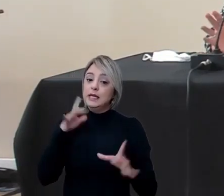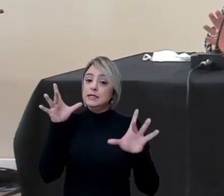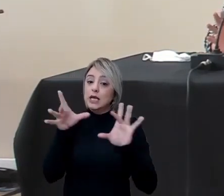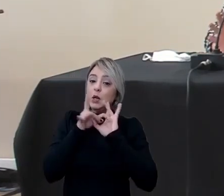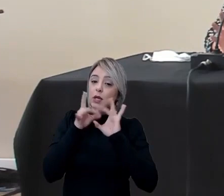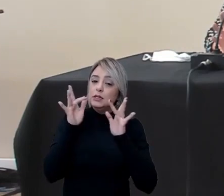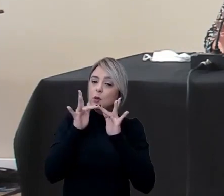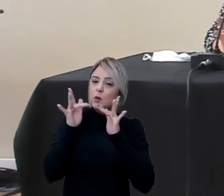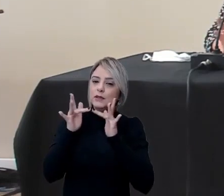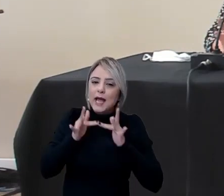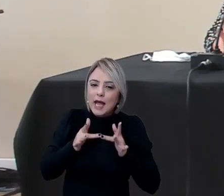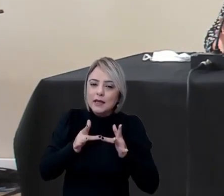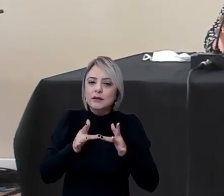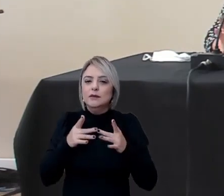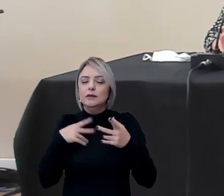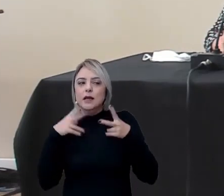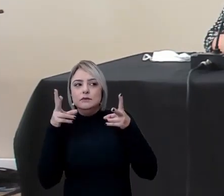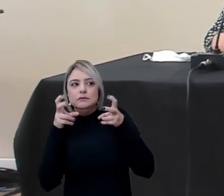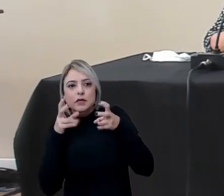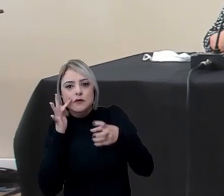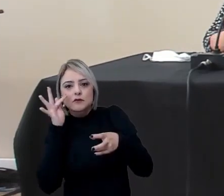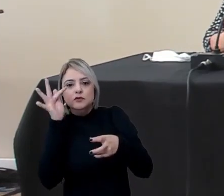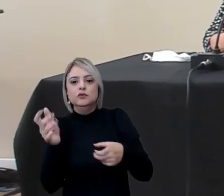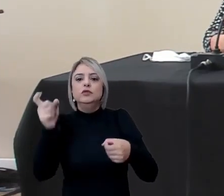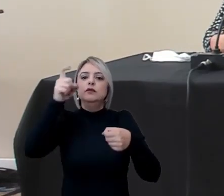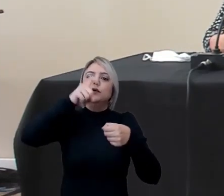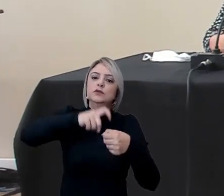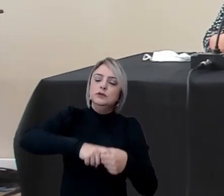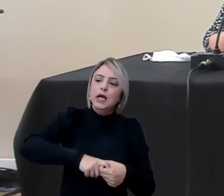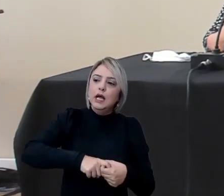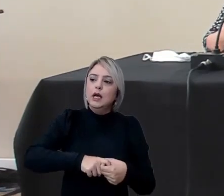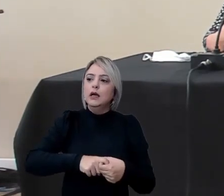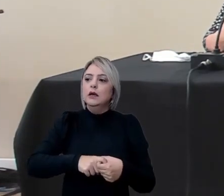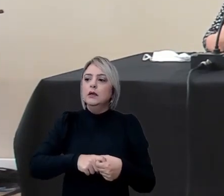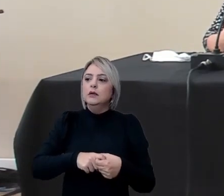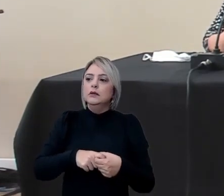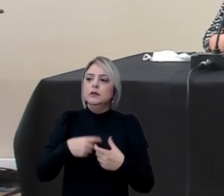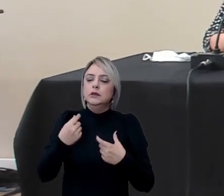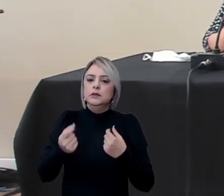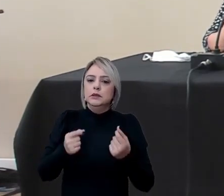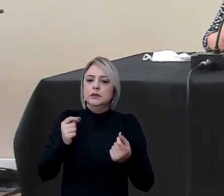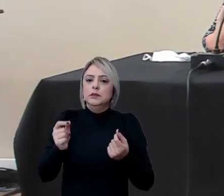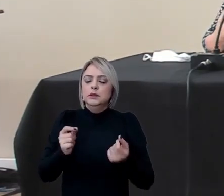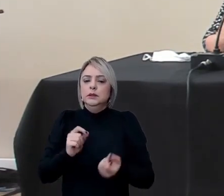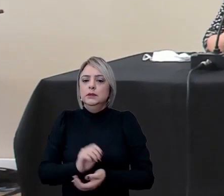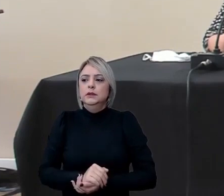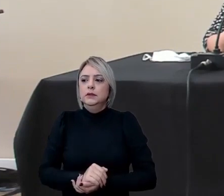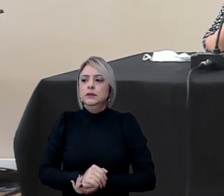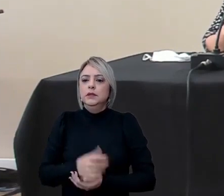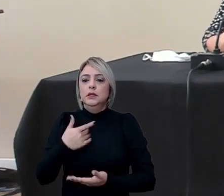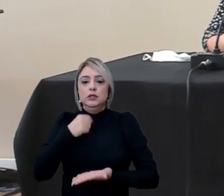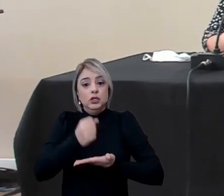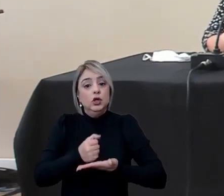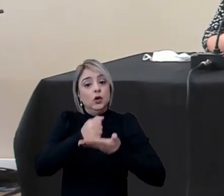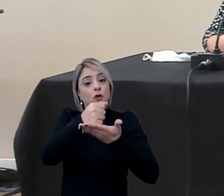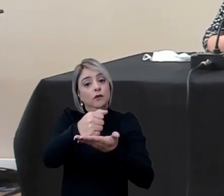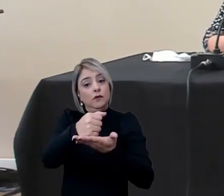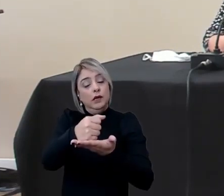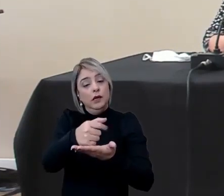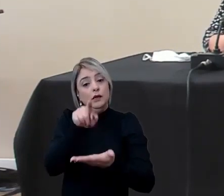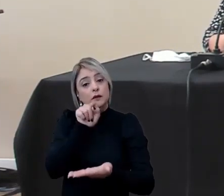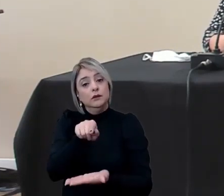conexão e a perspectiva é de retomada de um enfim de ofertas